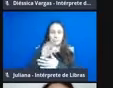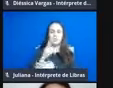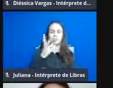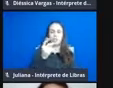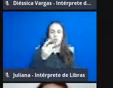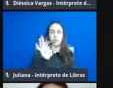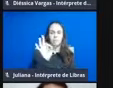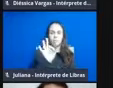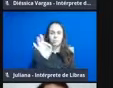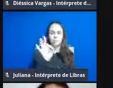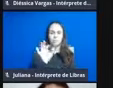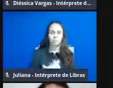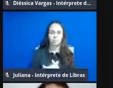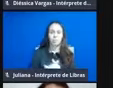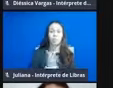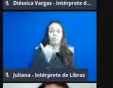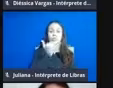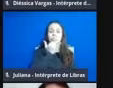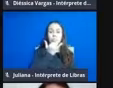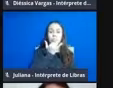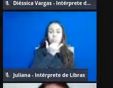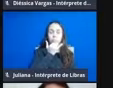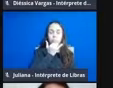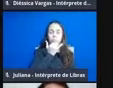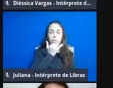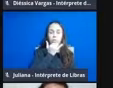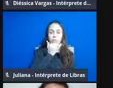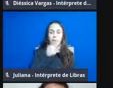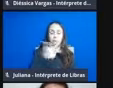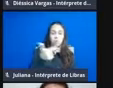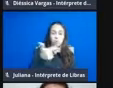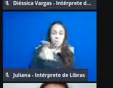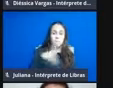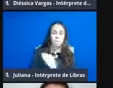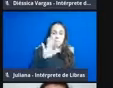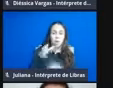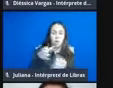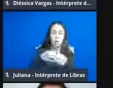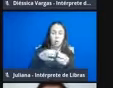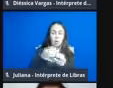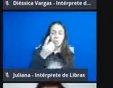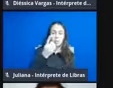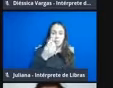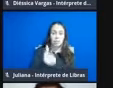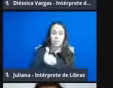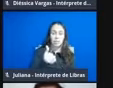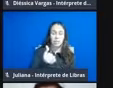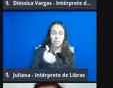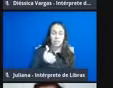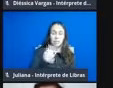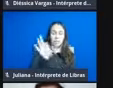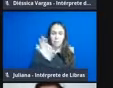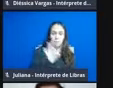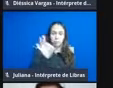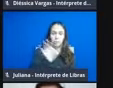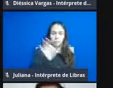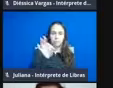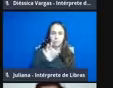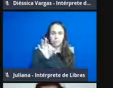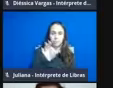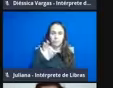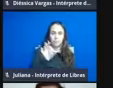e, desculpa, né, os lepidópteros aqui são o segundo maior grupo, tá, com 16% dos insetos são